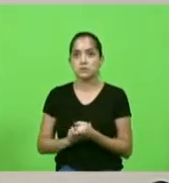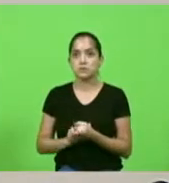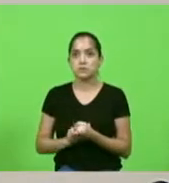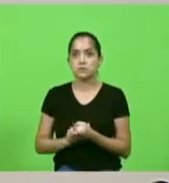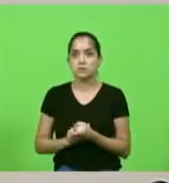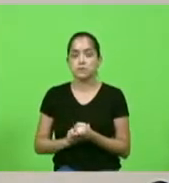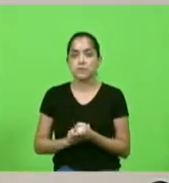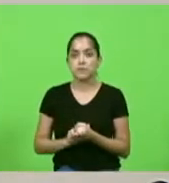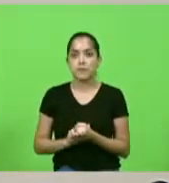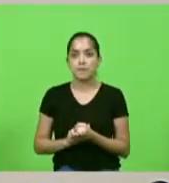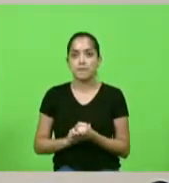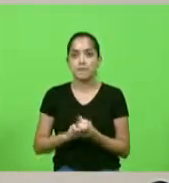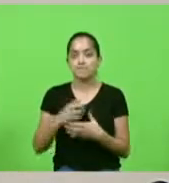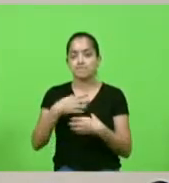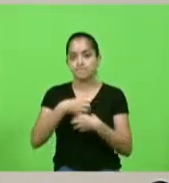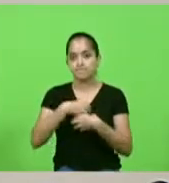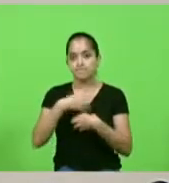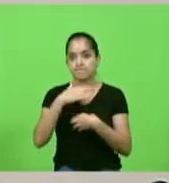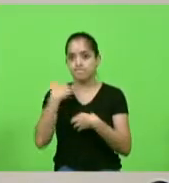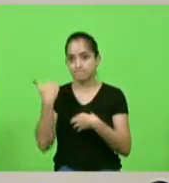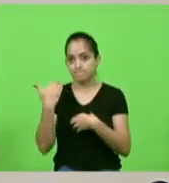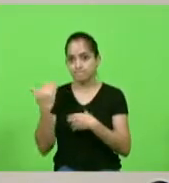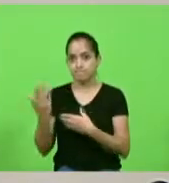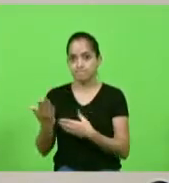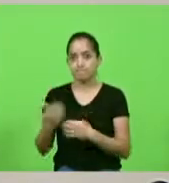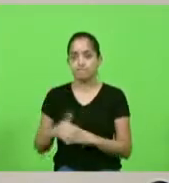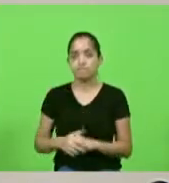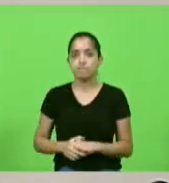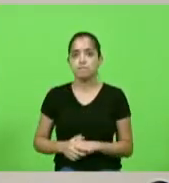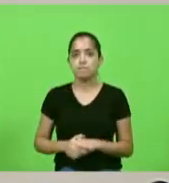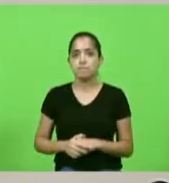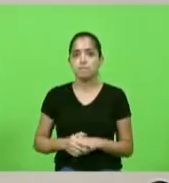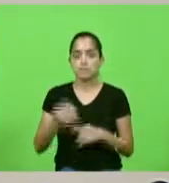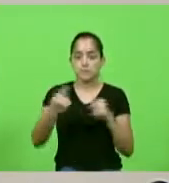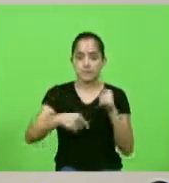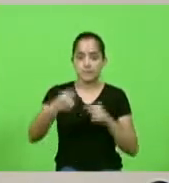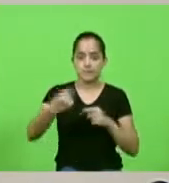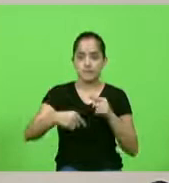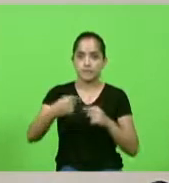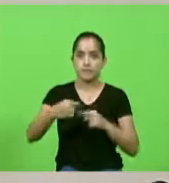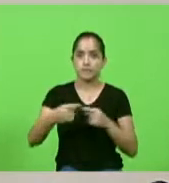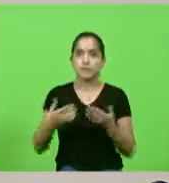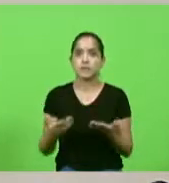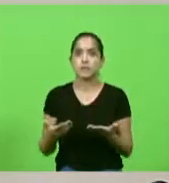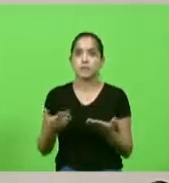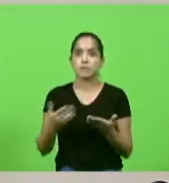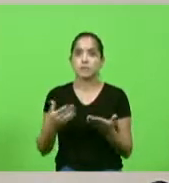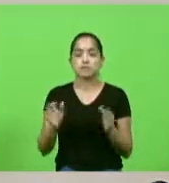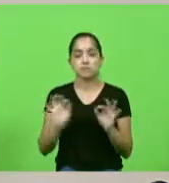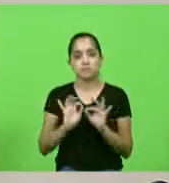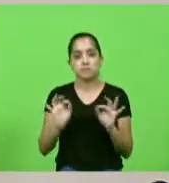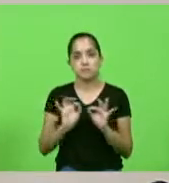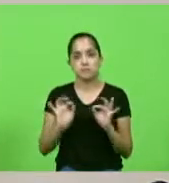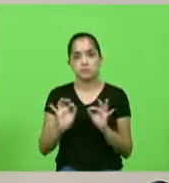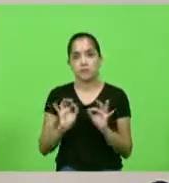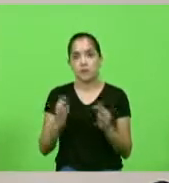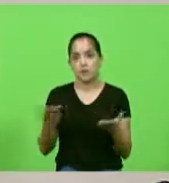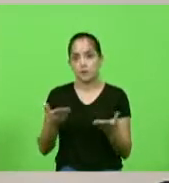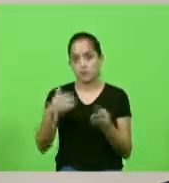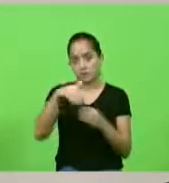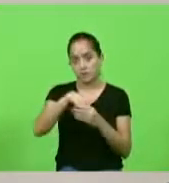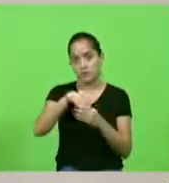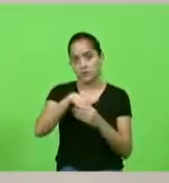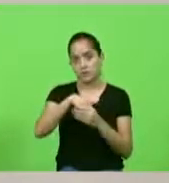pesar pelo seu falecimento em discussão não havendo quem queira discutir em